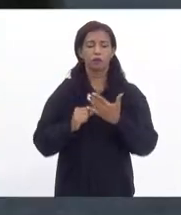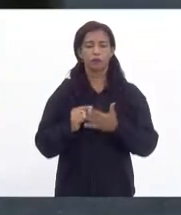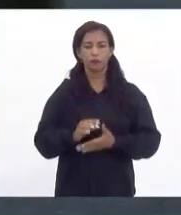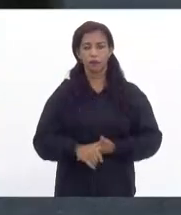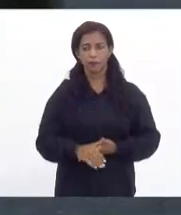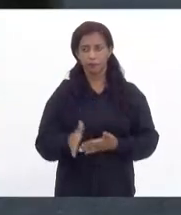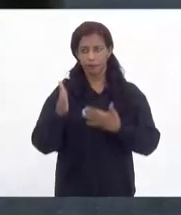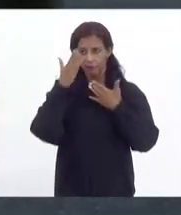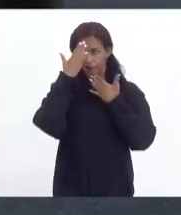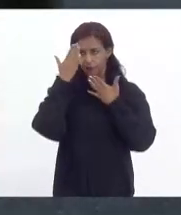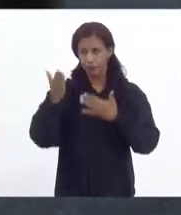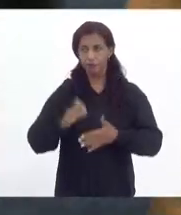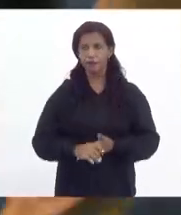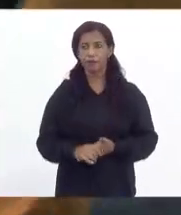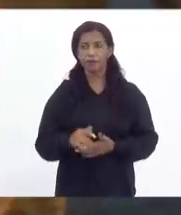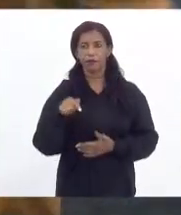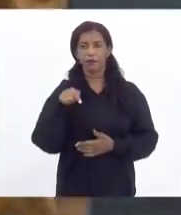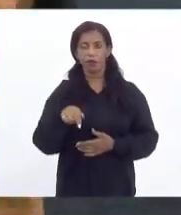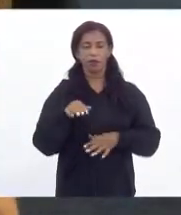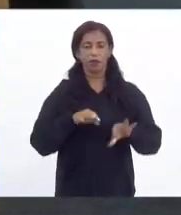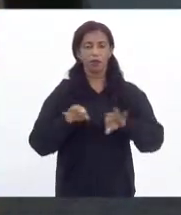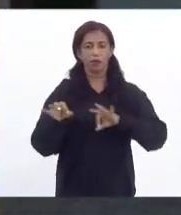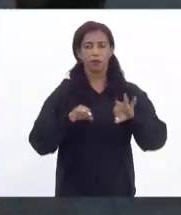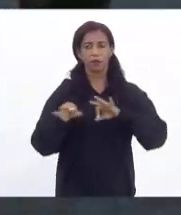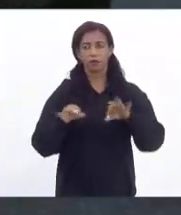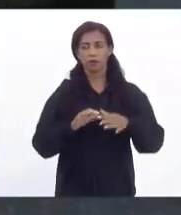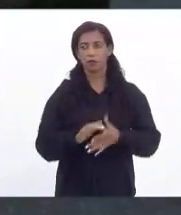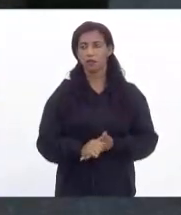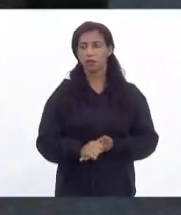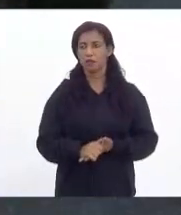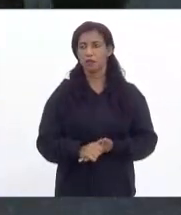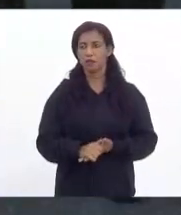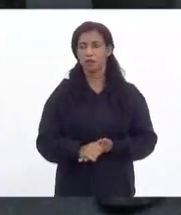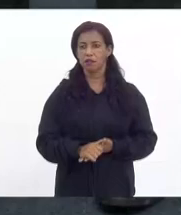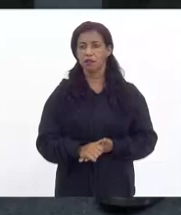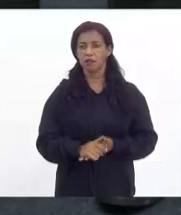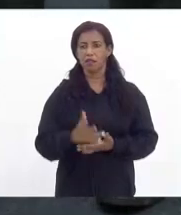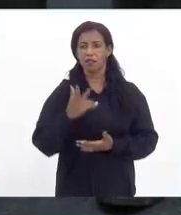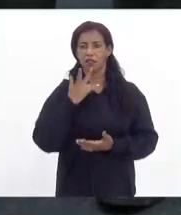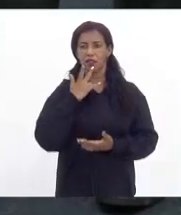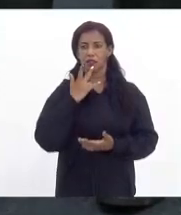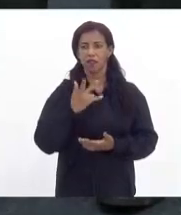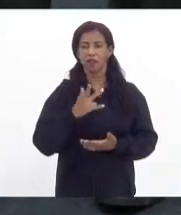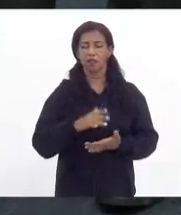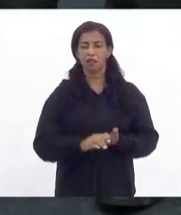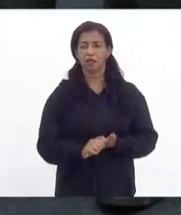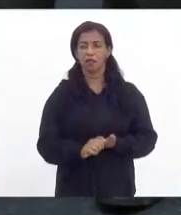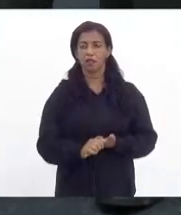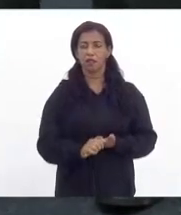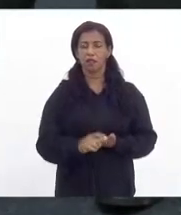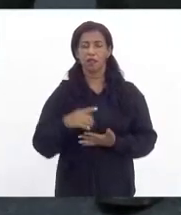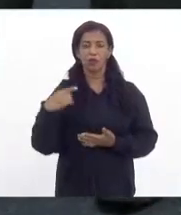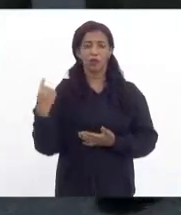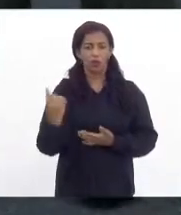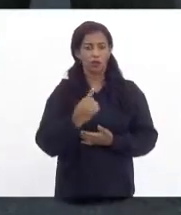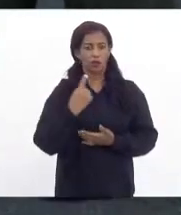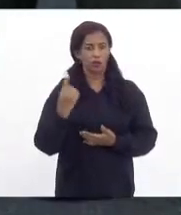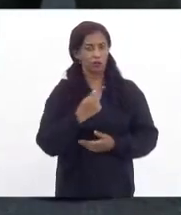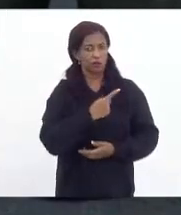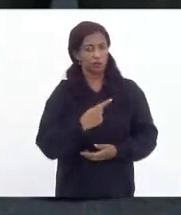muito obrigada presidenta esse projeto vossa excelência mesma aqui como nossa